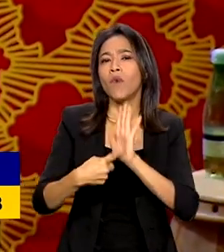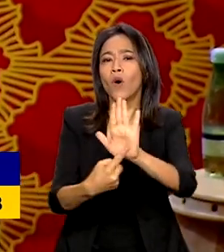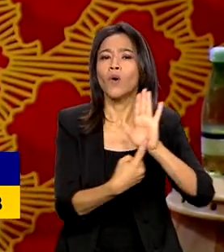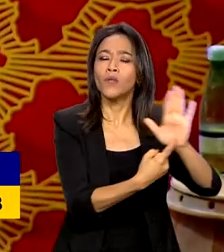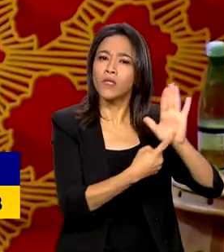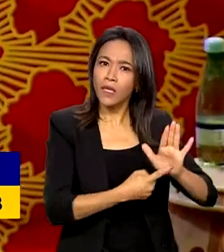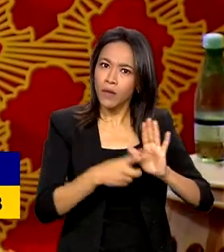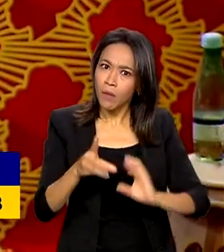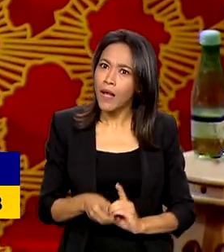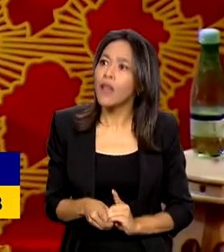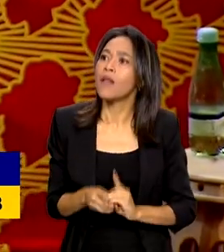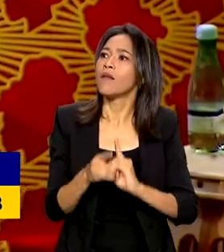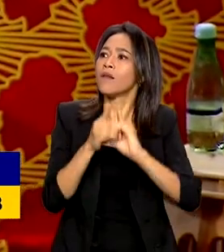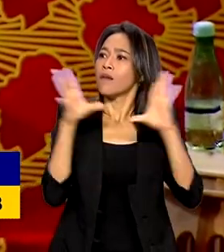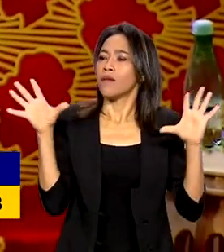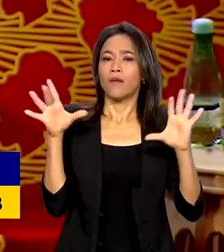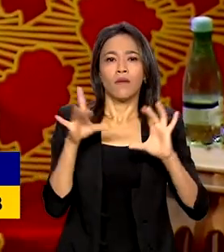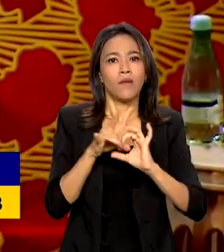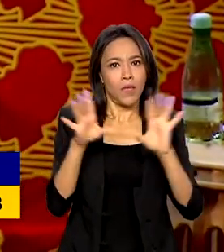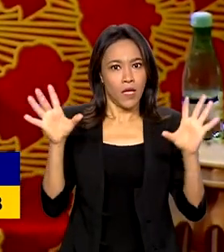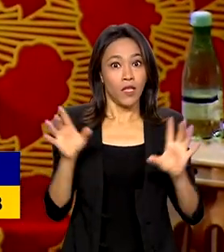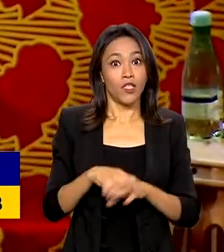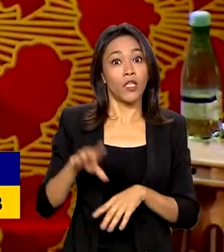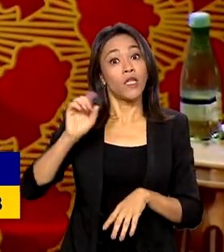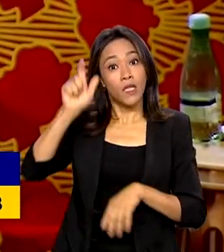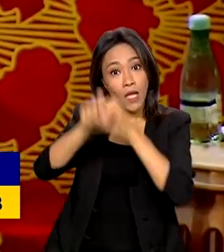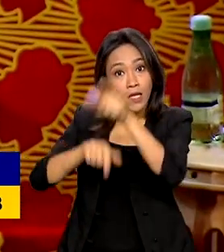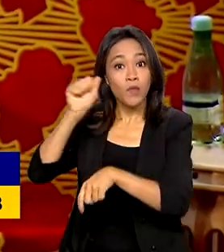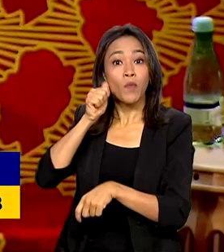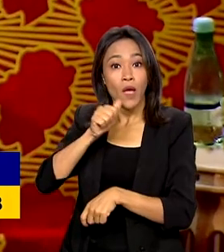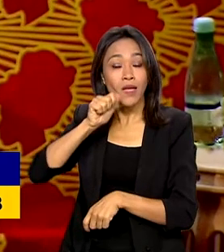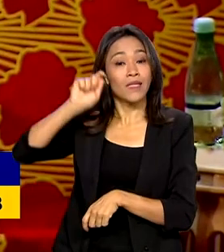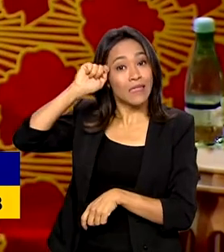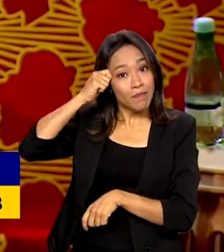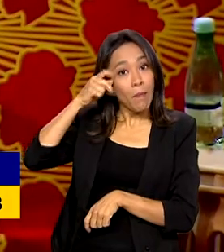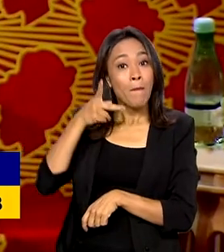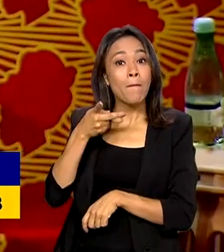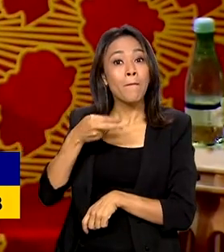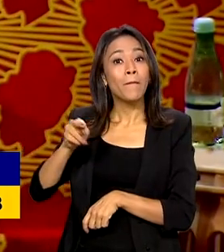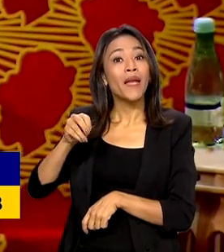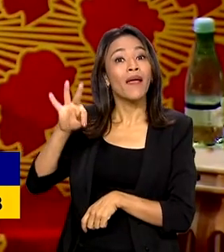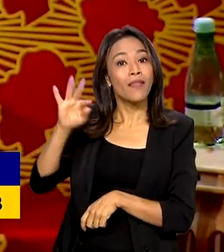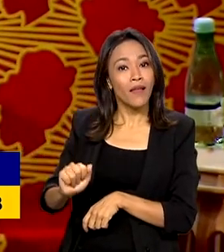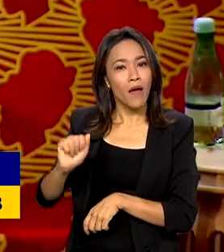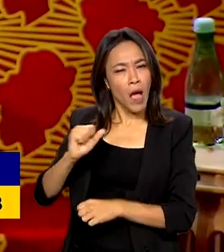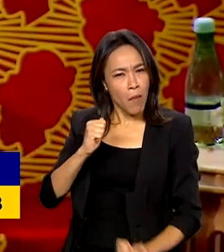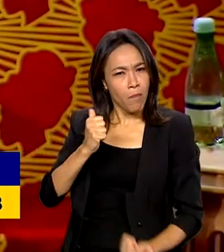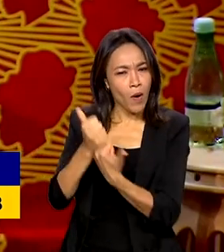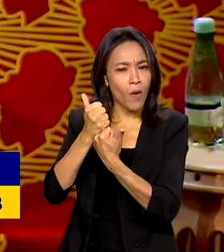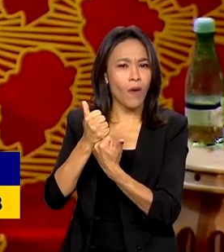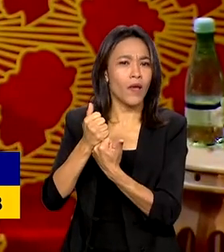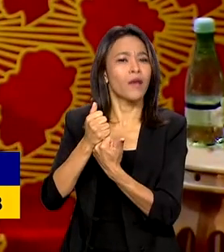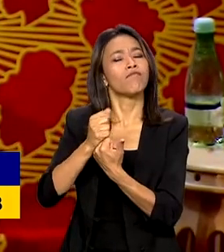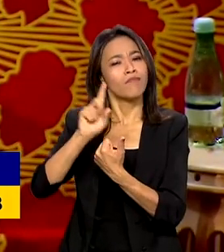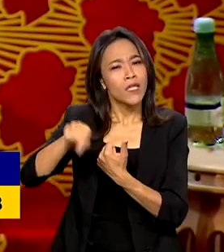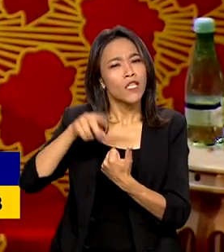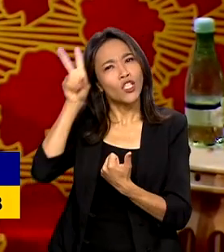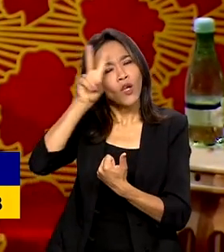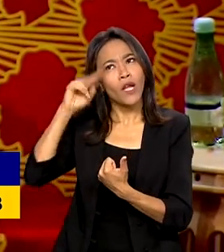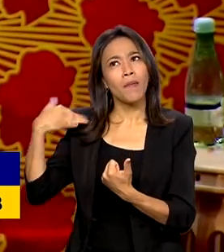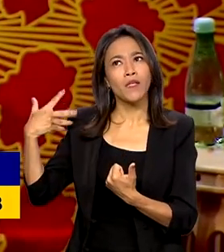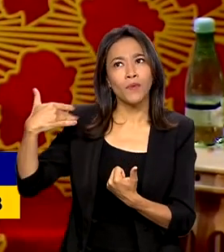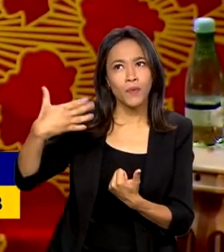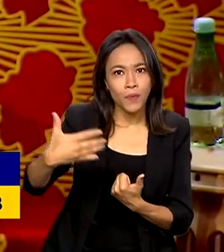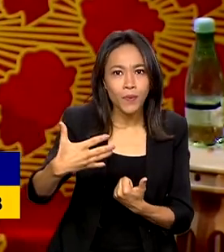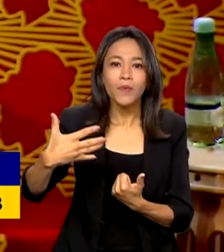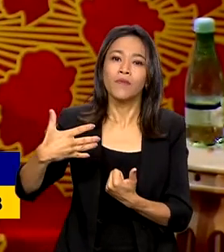coletiva. O julho das pretas, ao mesmo tempo, fortalece a potência feminina negra que sustenta historicamente esse